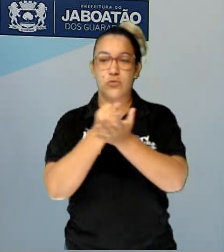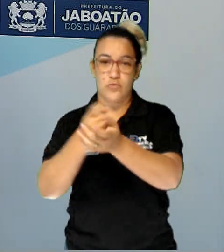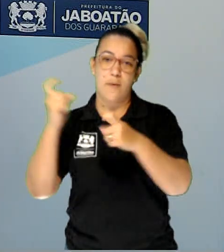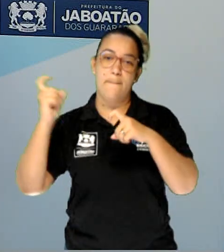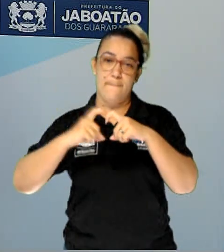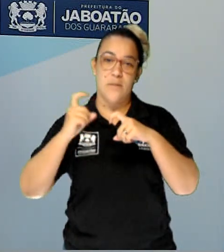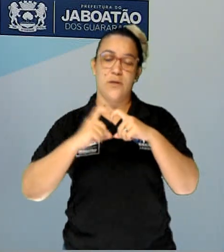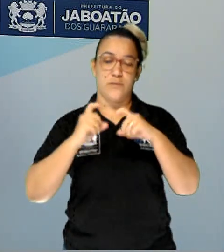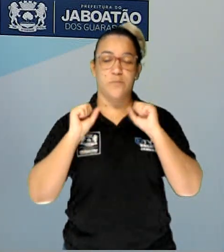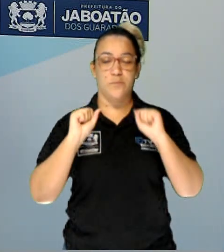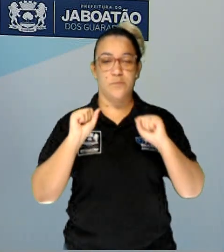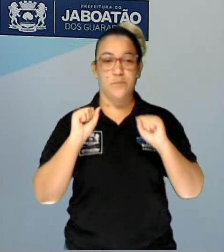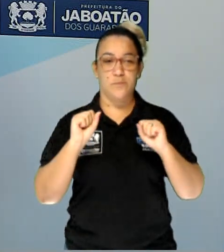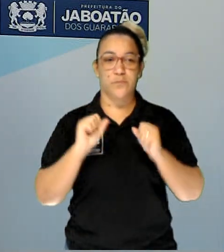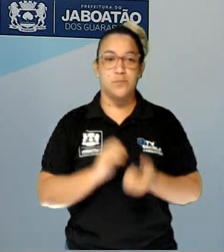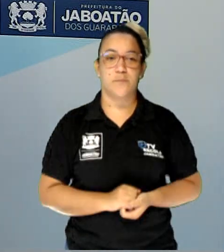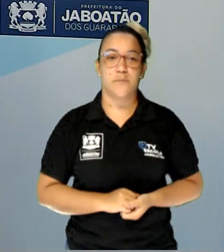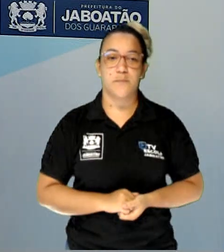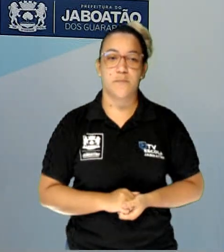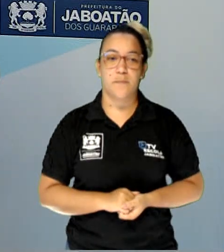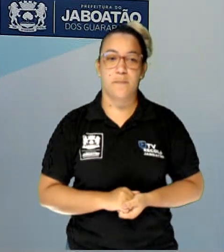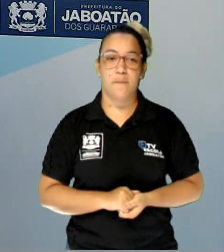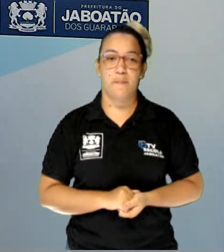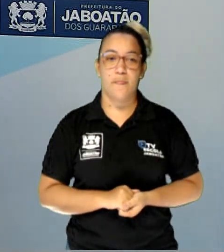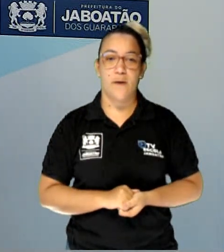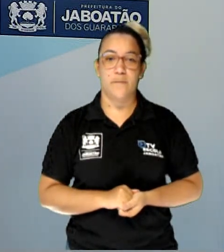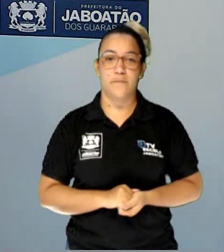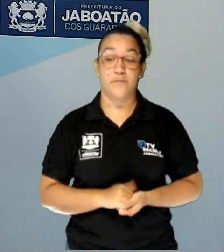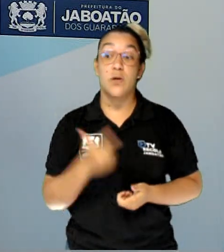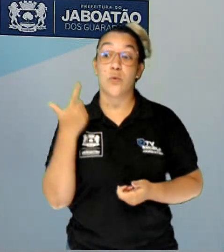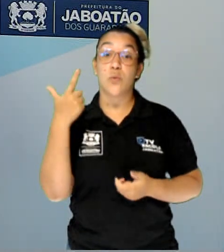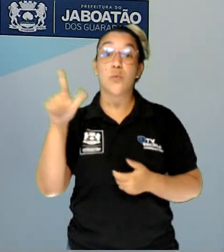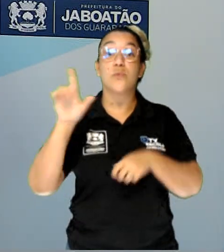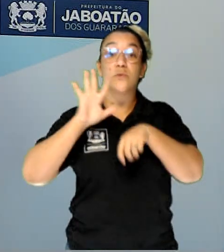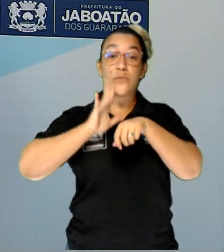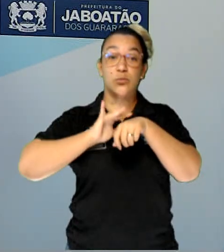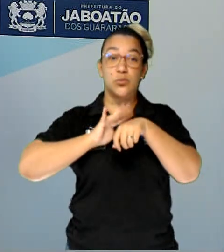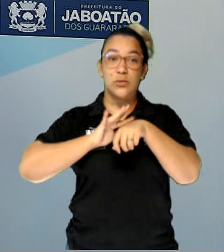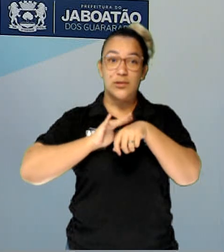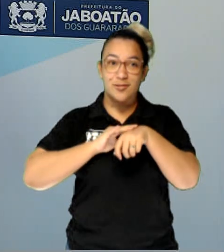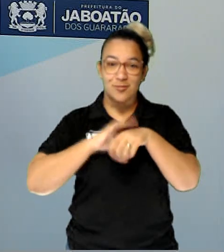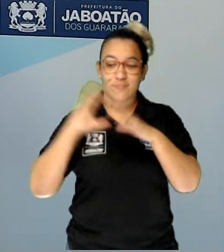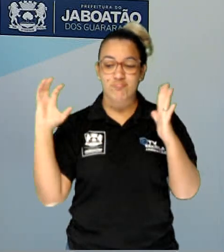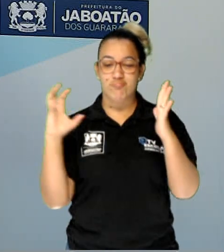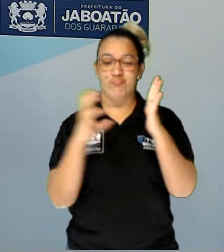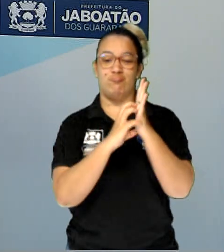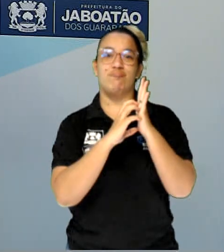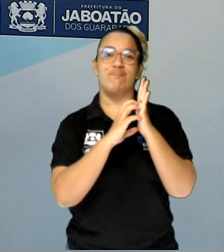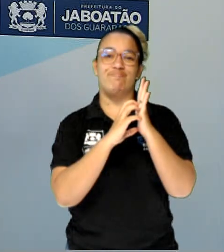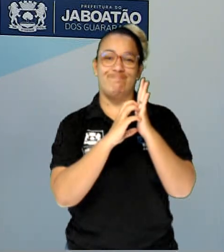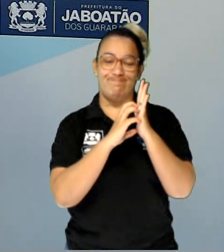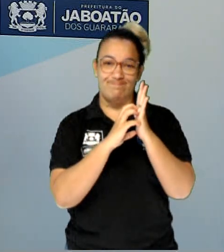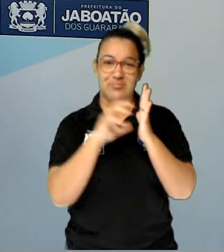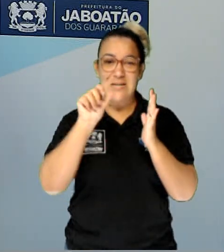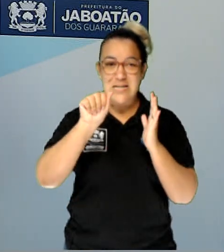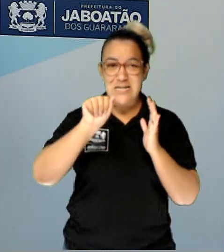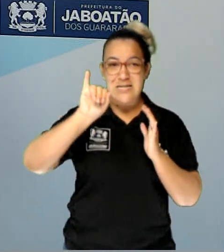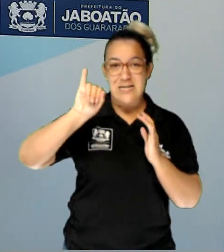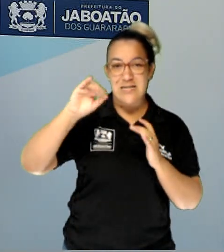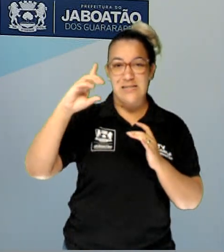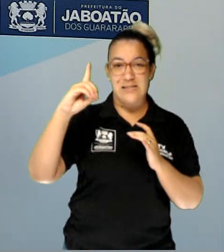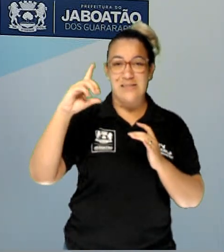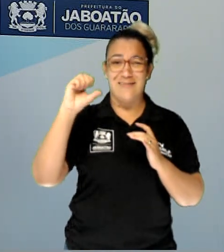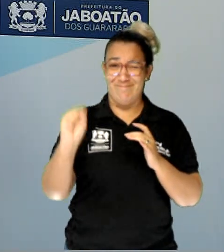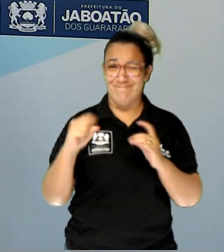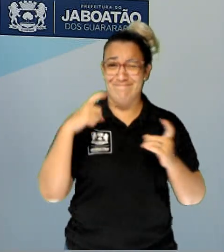médico, certo? Primeira doença que a gente vê aí é a AIDS, tá? A doença que mais